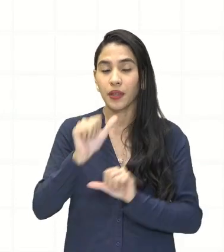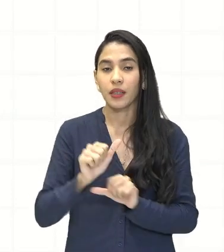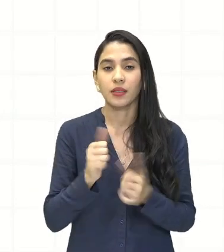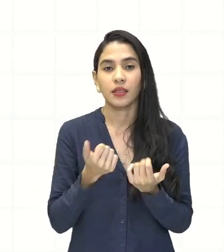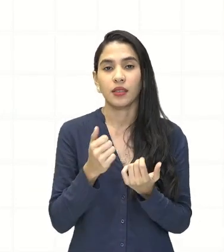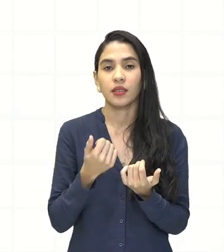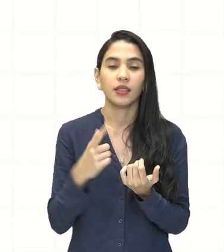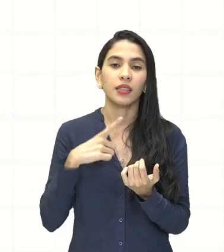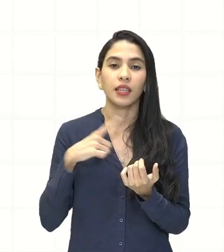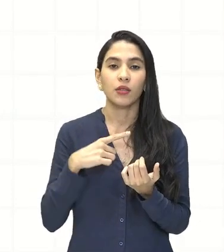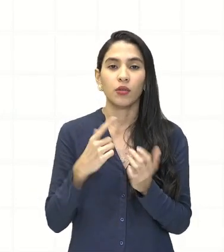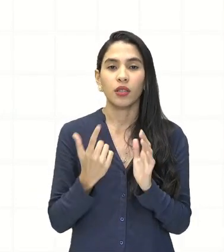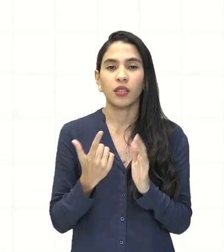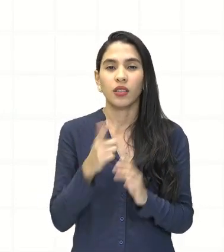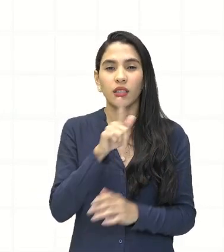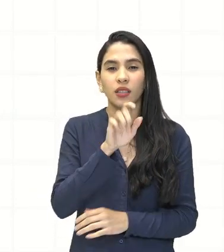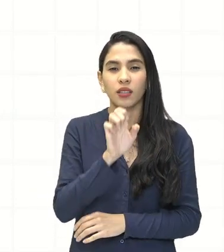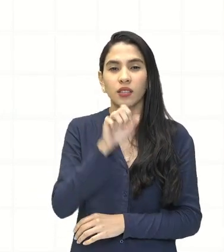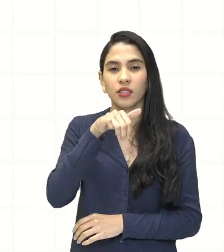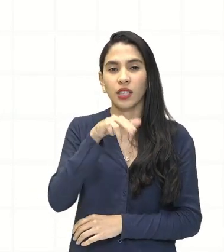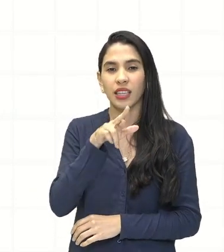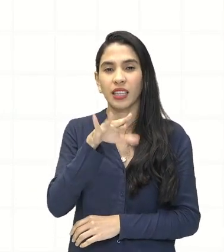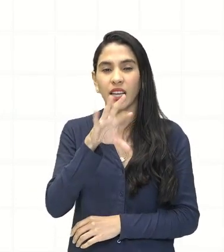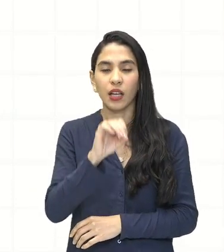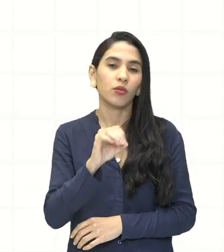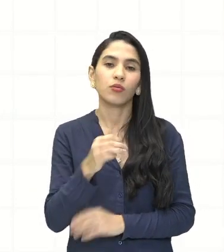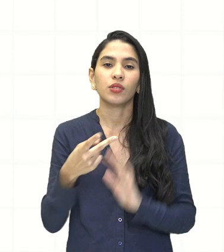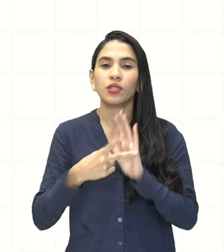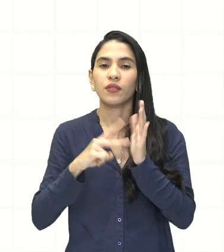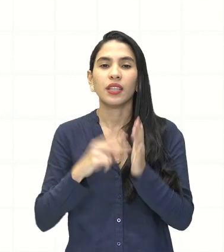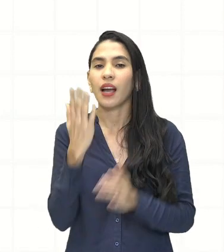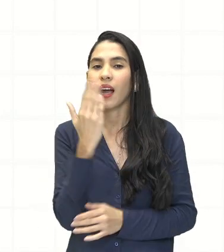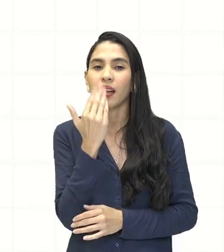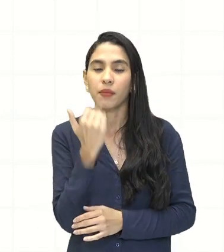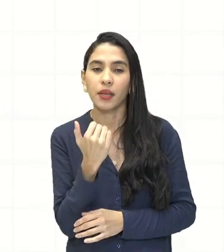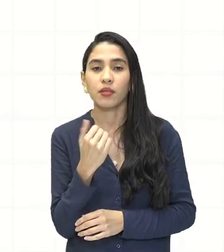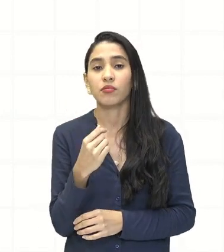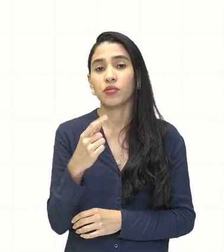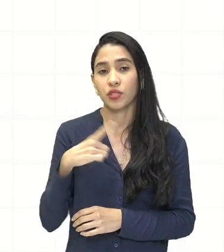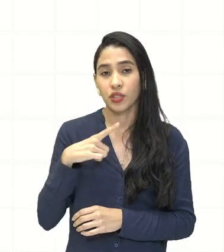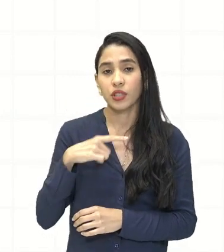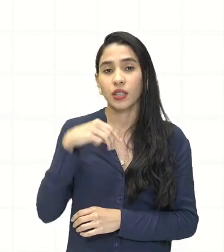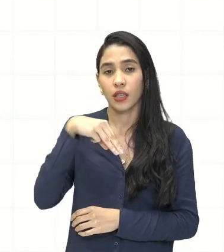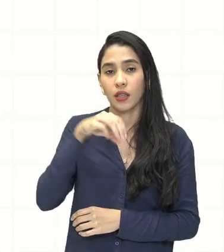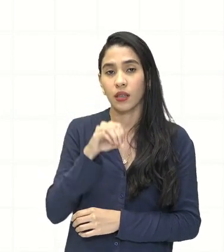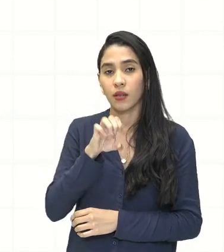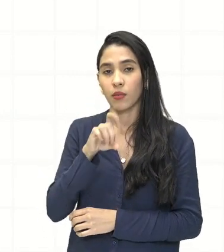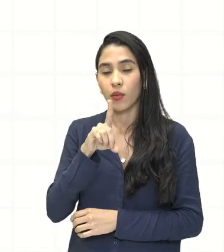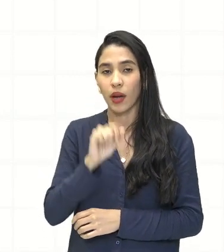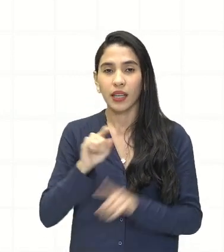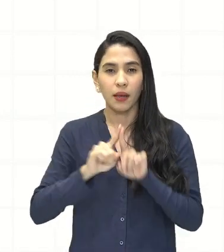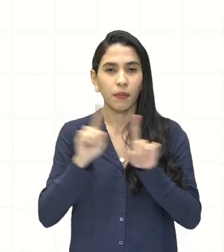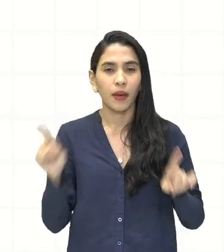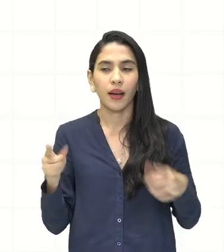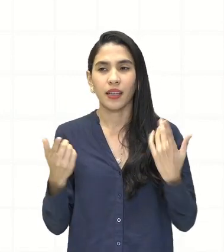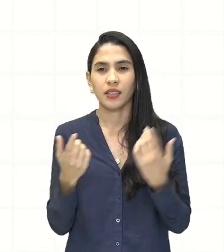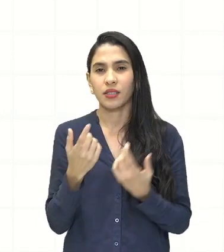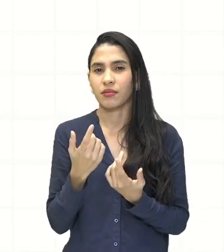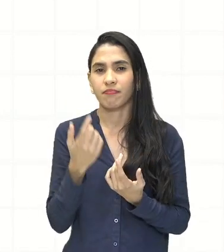através de gêneros, ou seja, através de alimentos. Havia o uso de moedas, mas, claro, ele não era tão